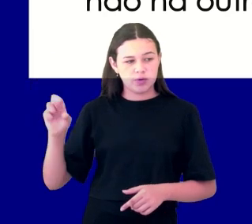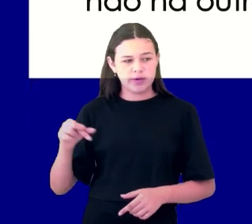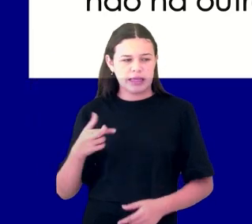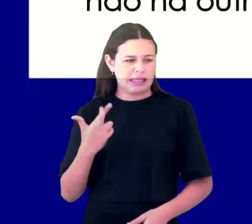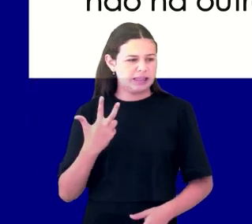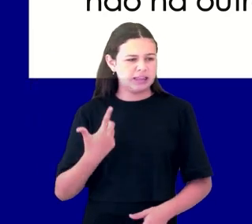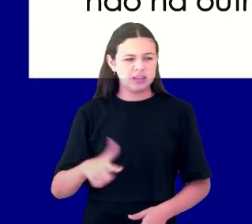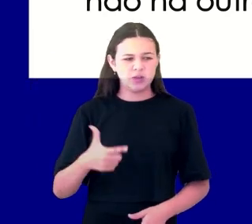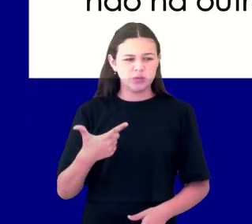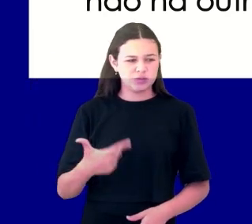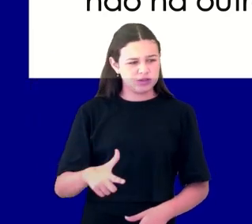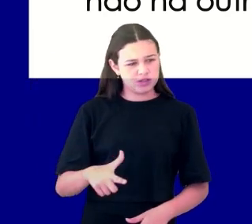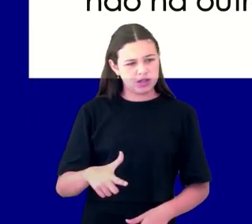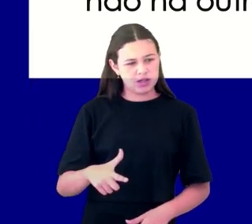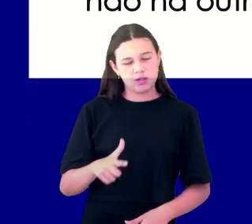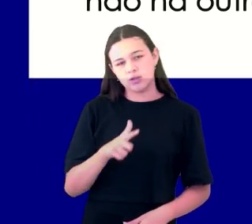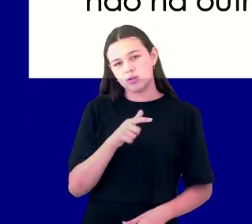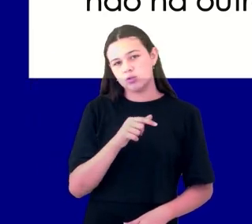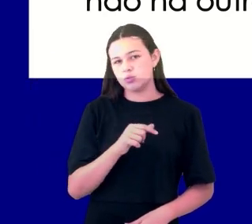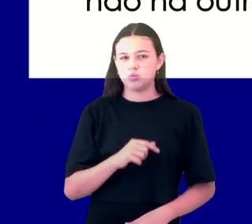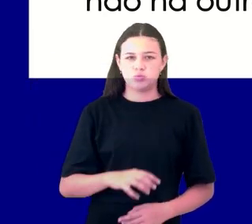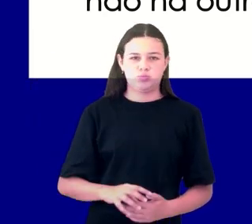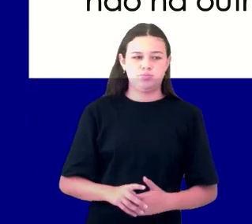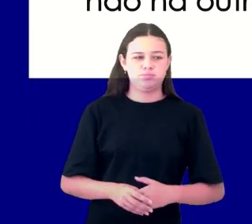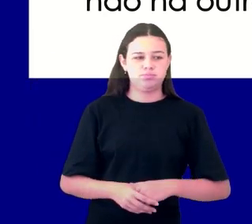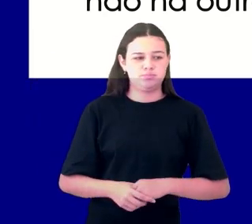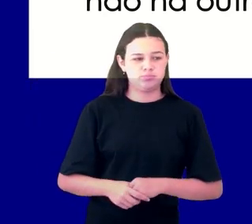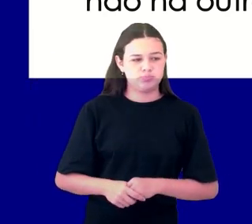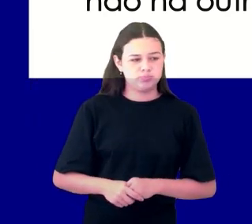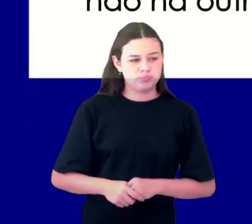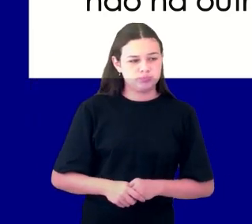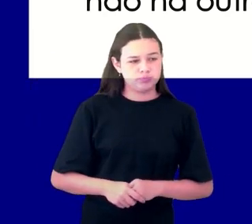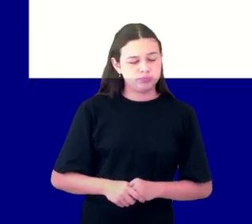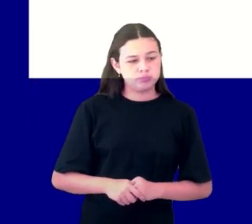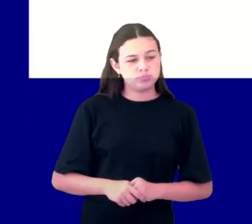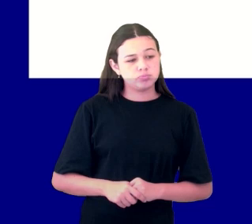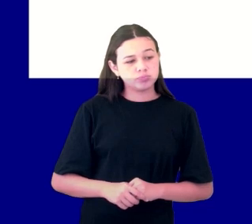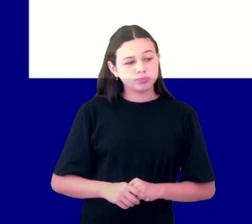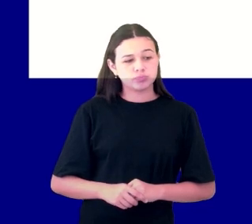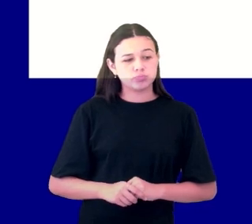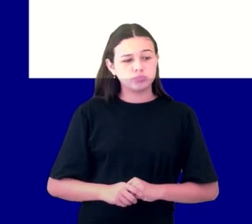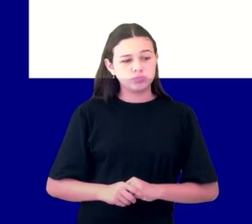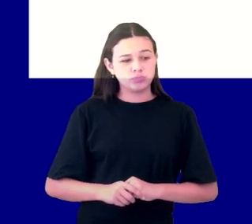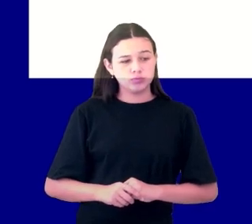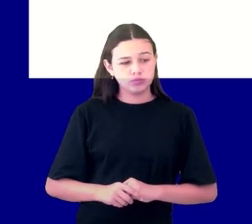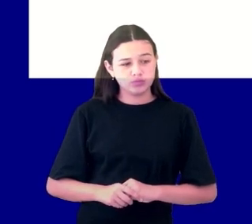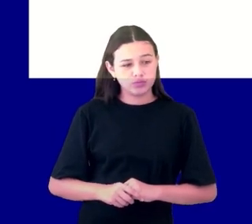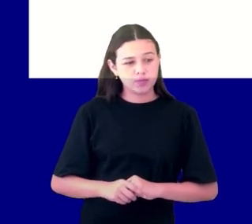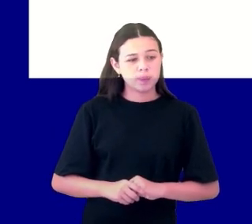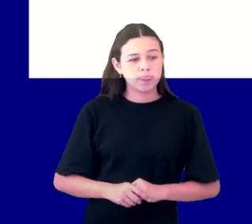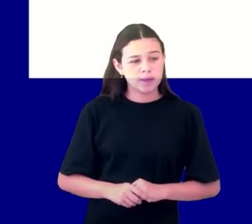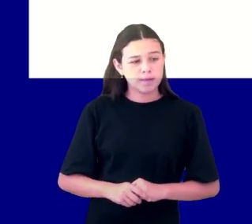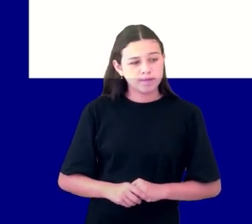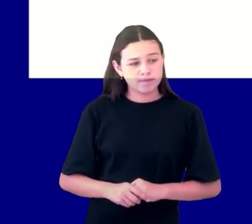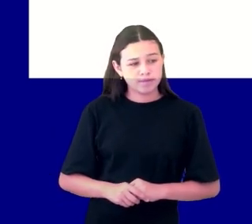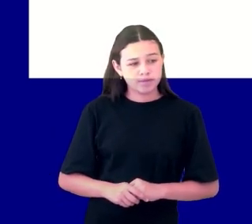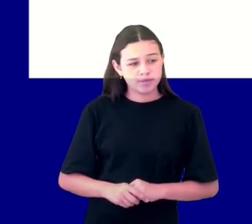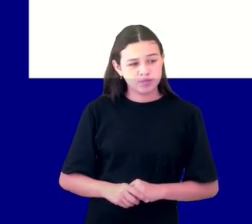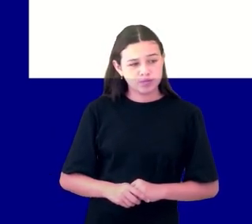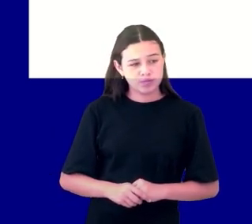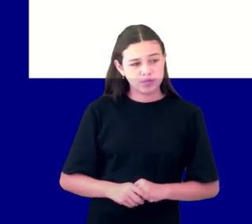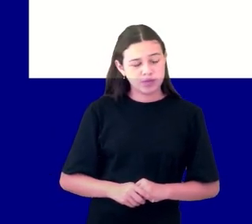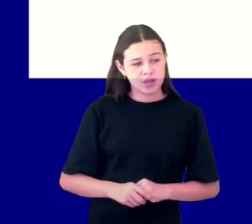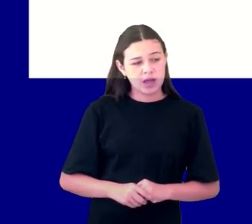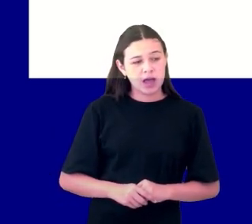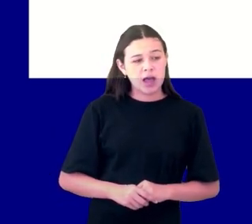estabelece aqui alguns princípios que para mim são muito preciosos, quando ele por exemplo diz, assim diz o Senhor, ele está estabelecendo que esta